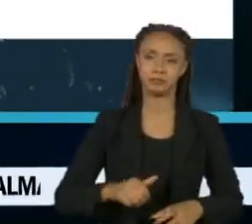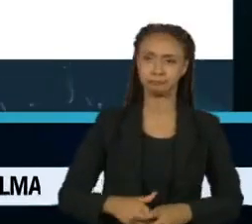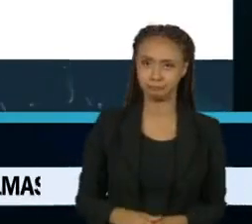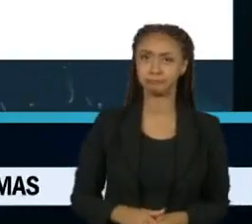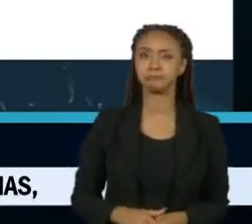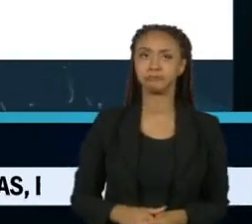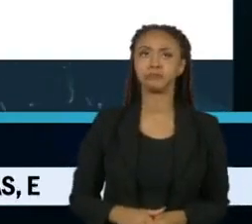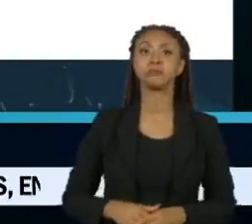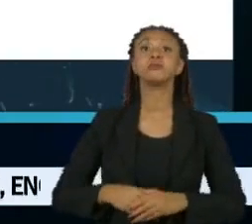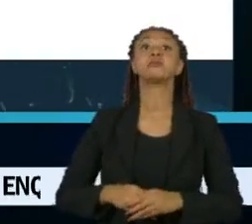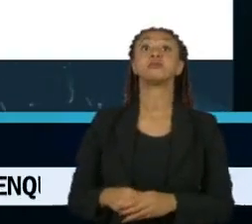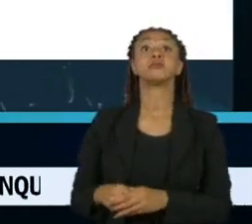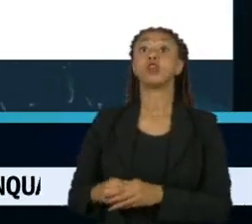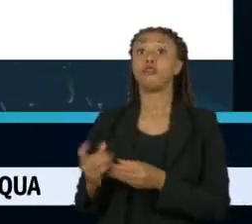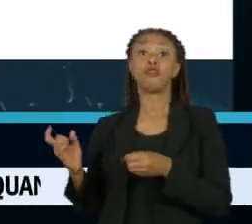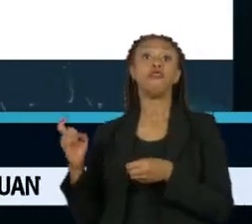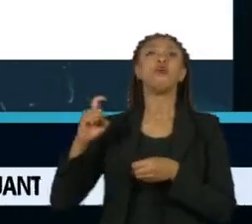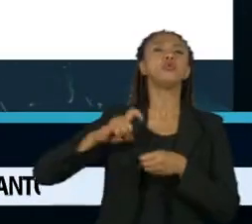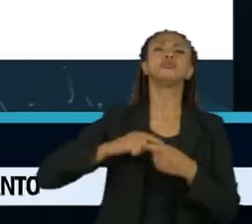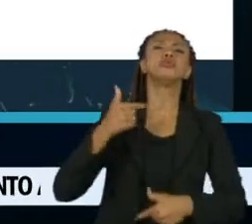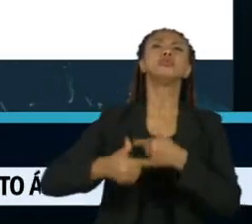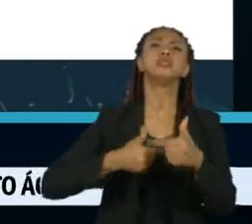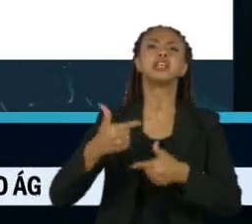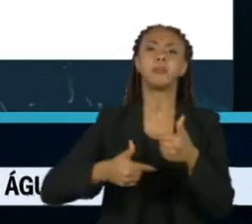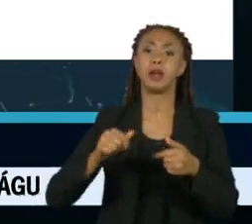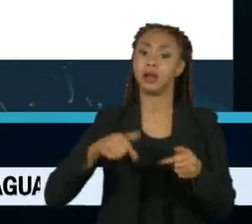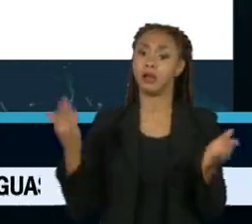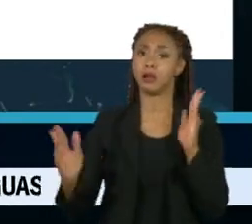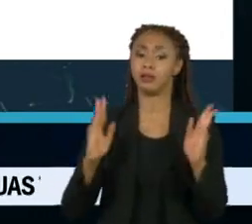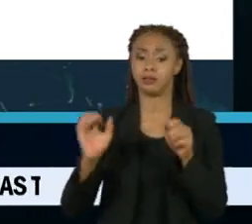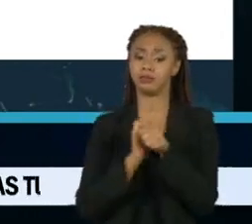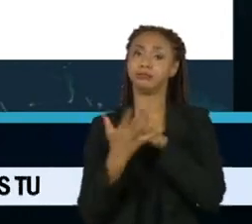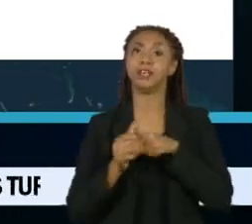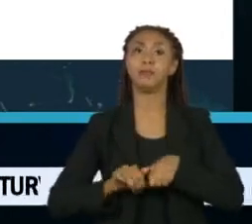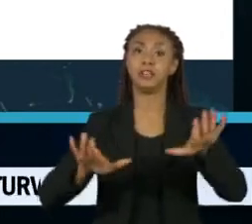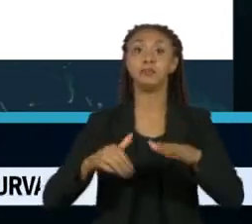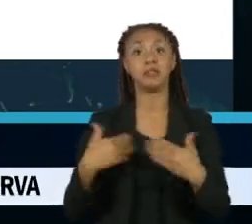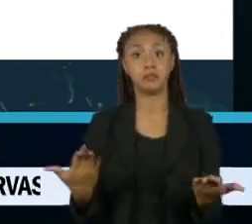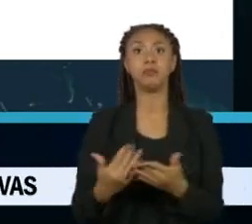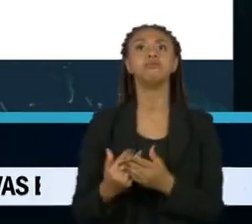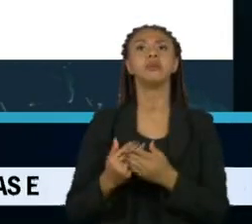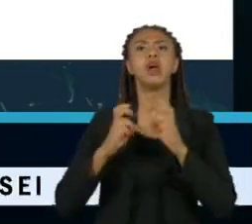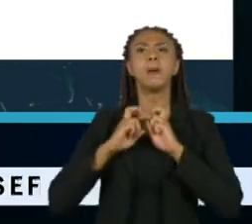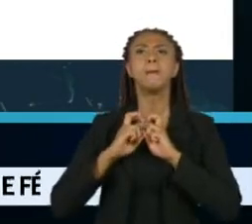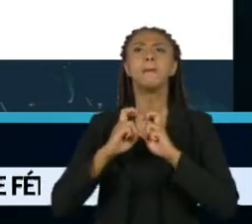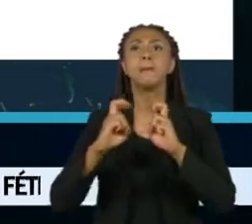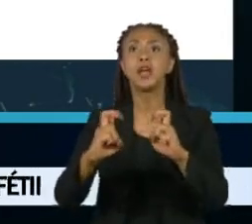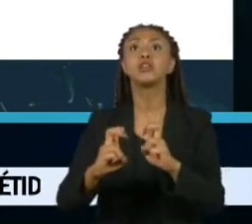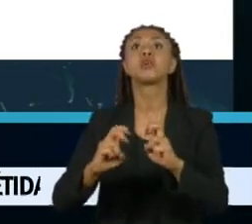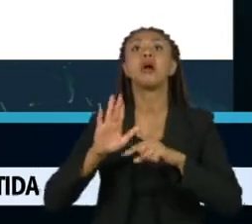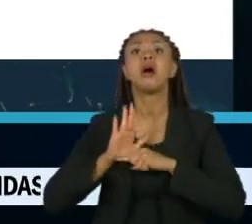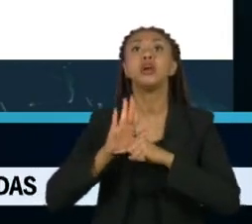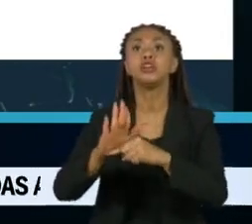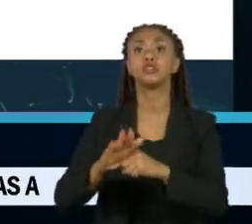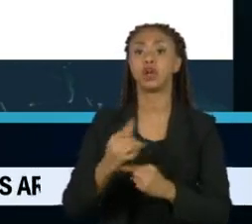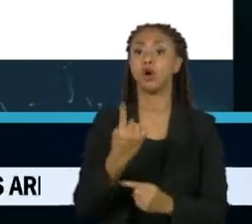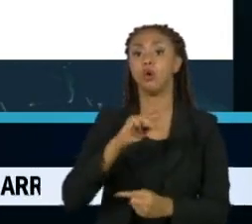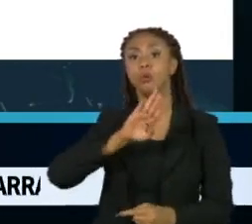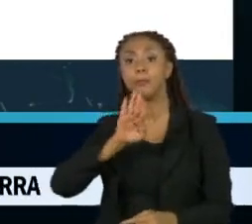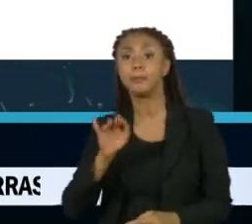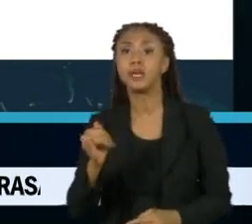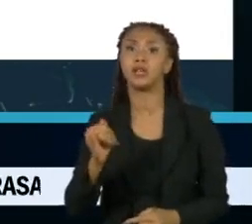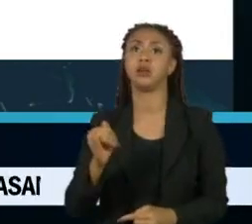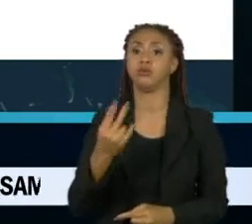Retomada durante a pandemia, a expansão da linha 2 do metrô deve beneficiar 1 milhão e 200 mil pessoas,